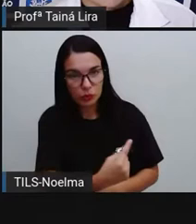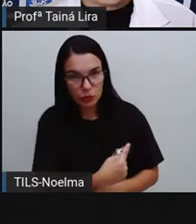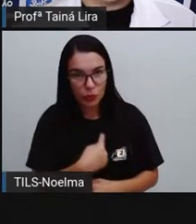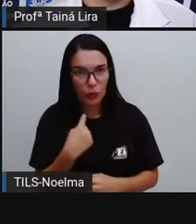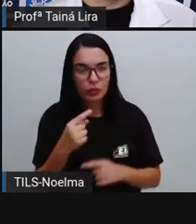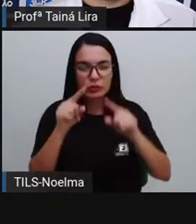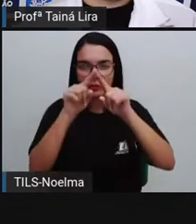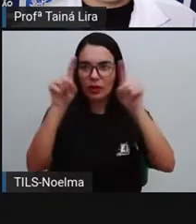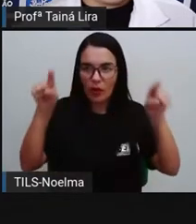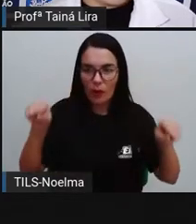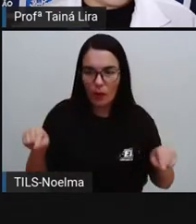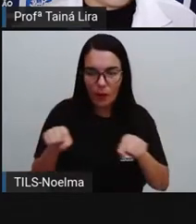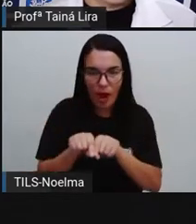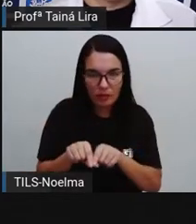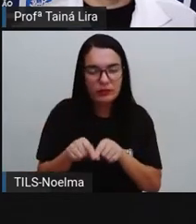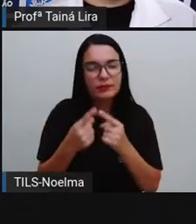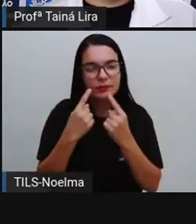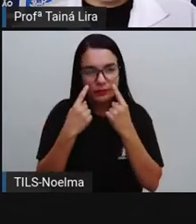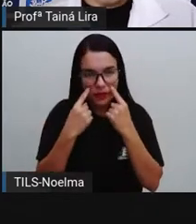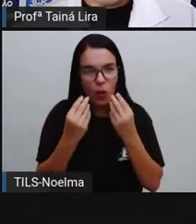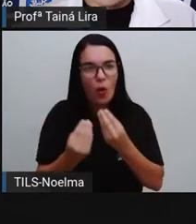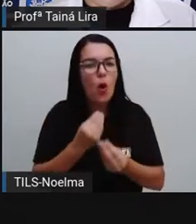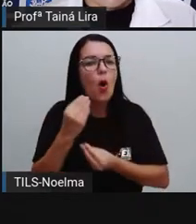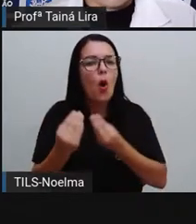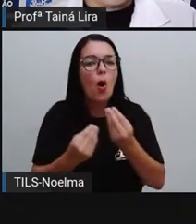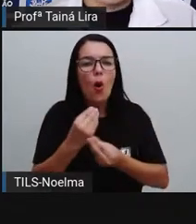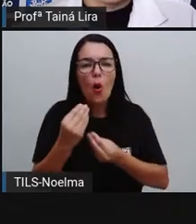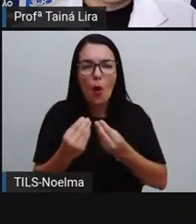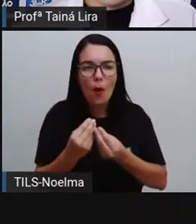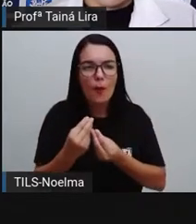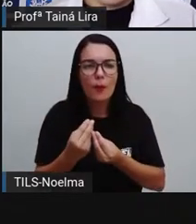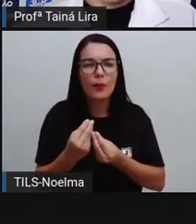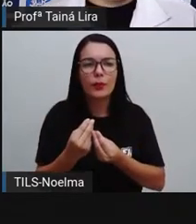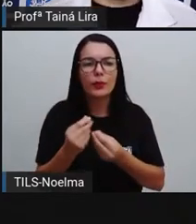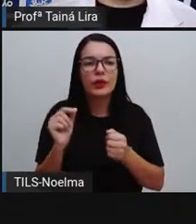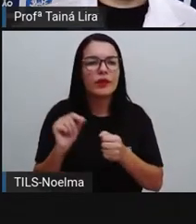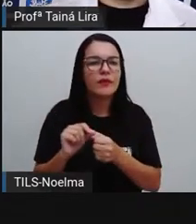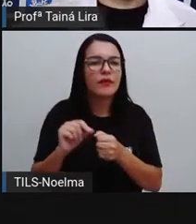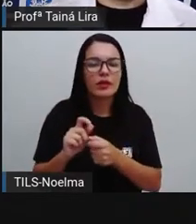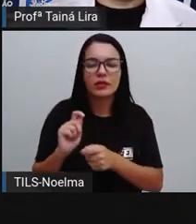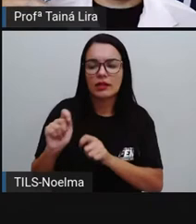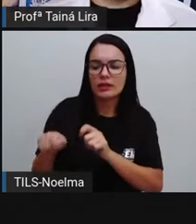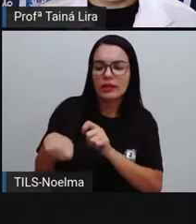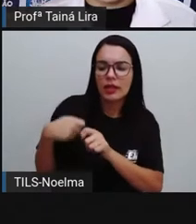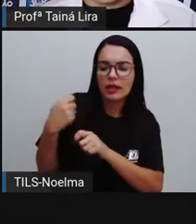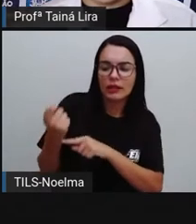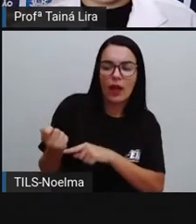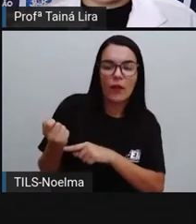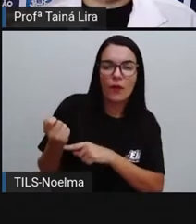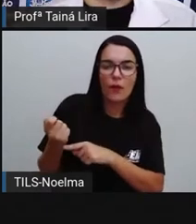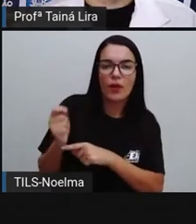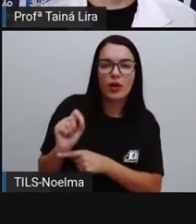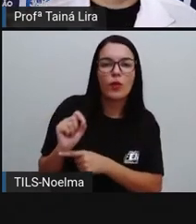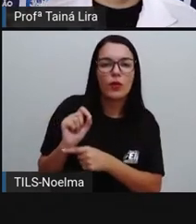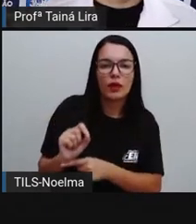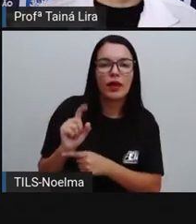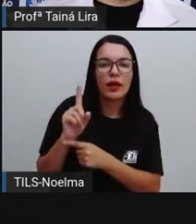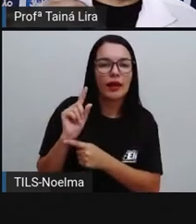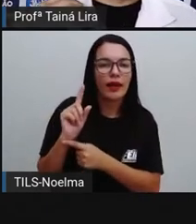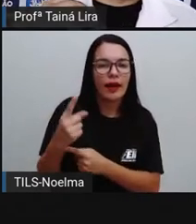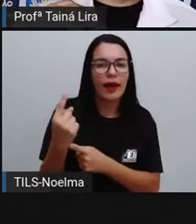nesse quadro, nessa tabelinha, para a gente ver aqui, tá? Esses sinais de pontuação,